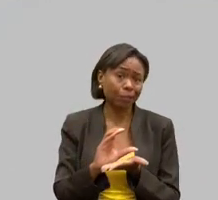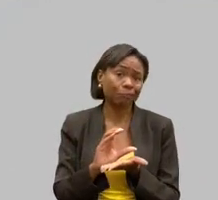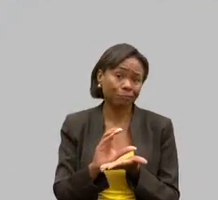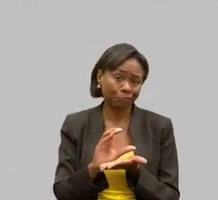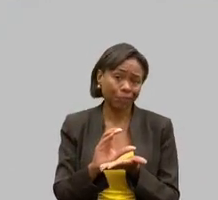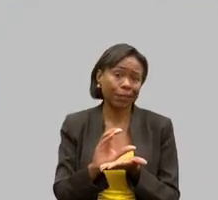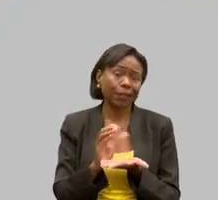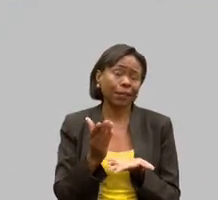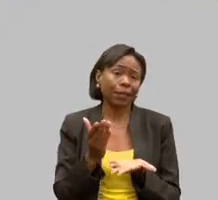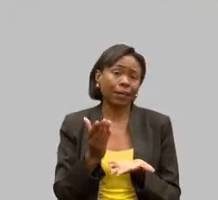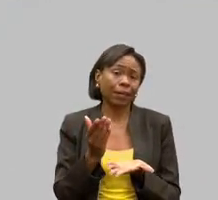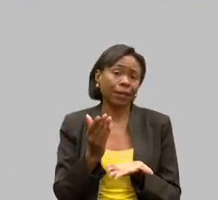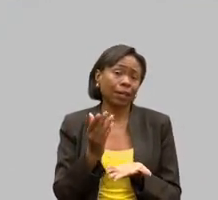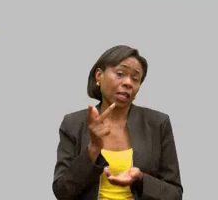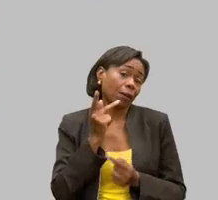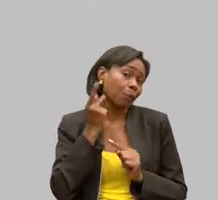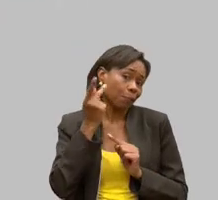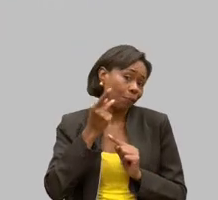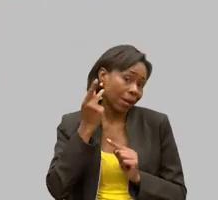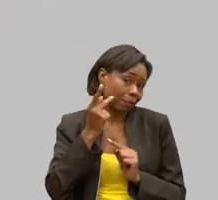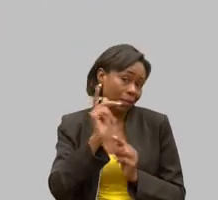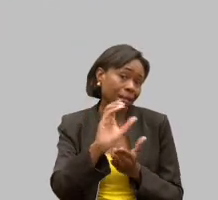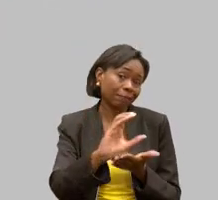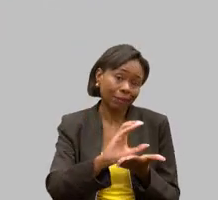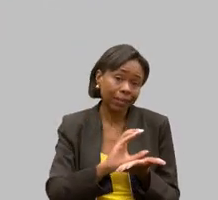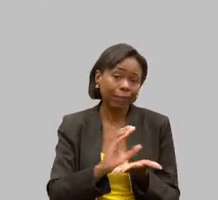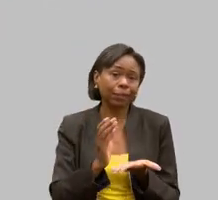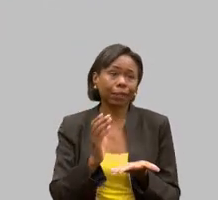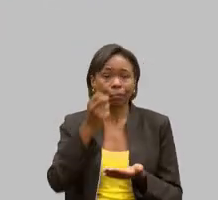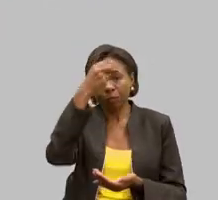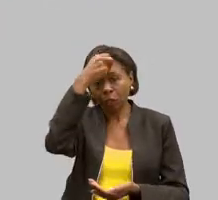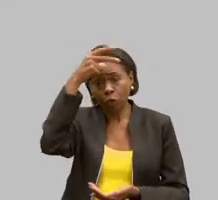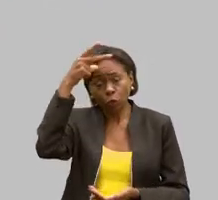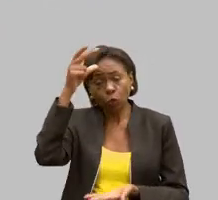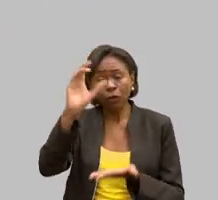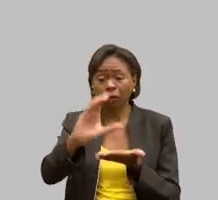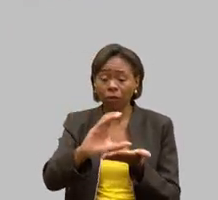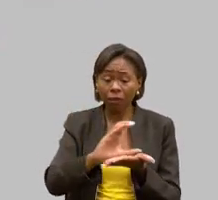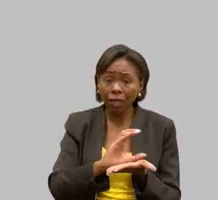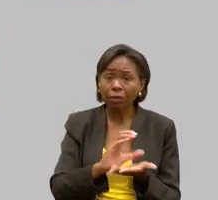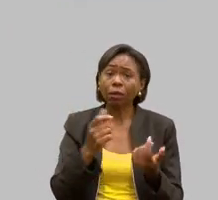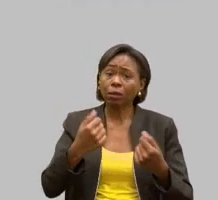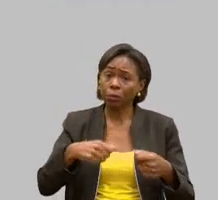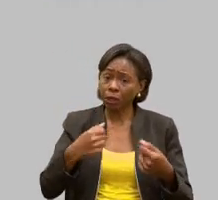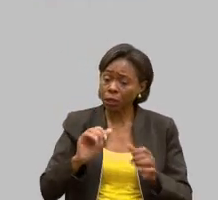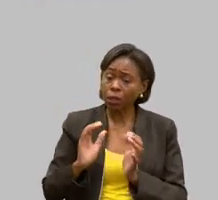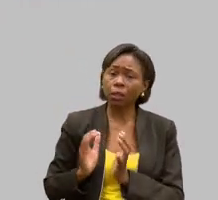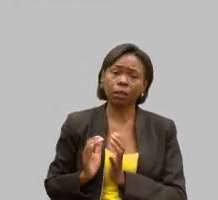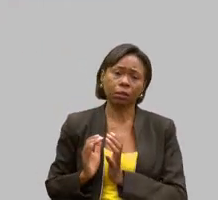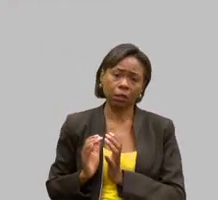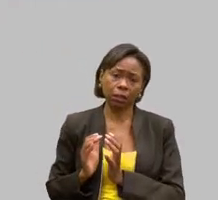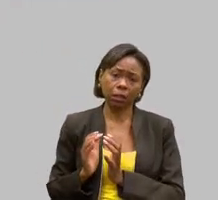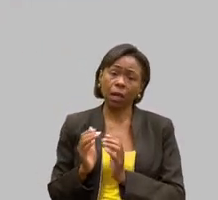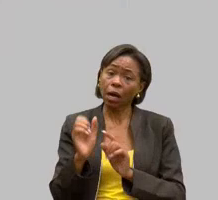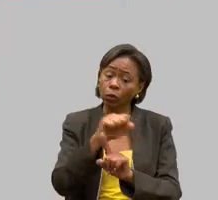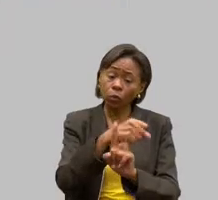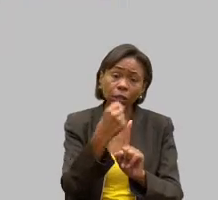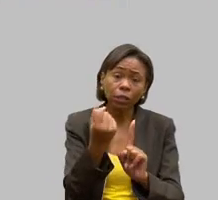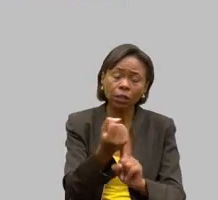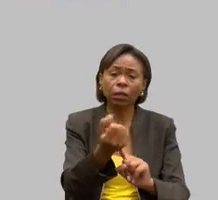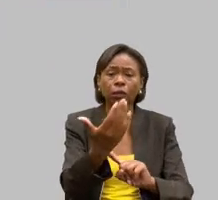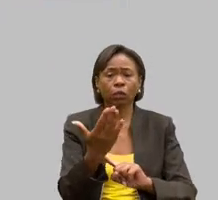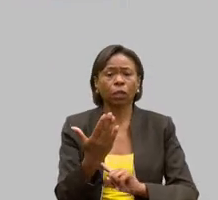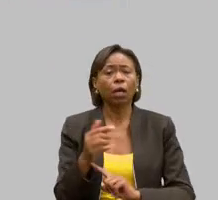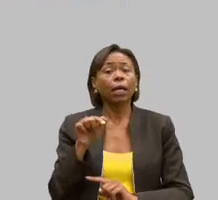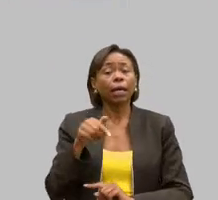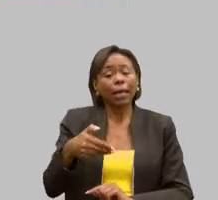parlamentar, verba da prefeitura, a gente precisa da sociedade. para você ver, sábado, agora,